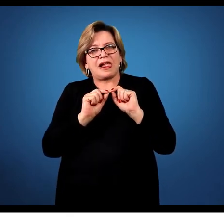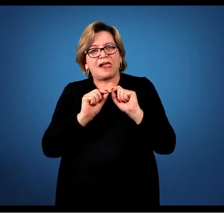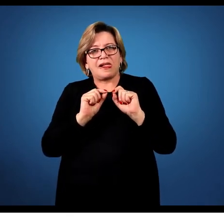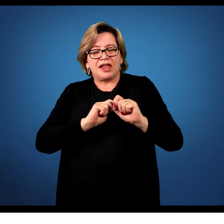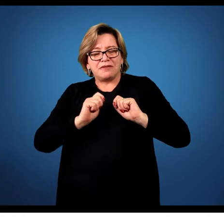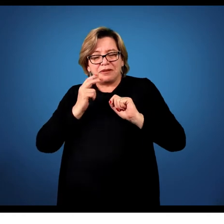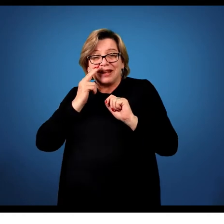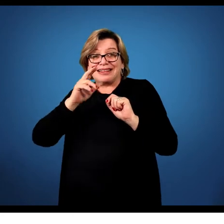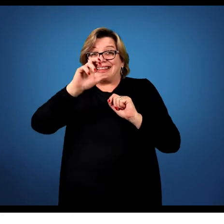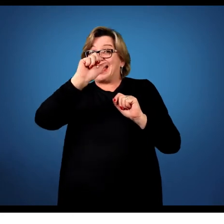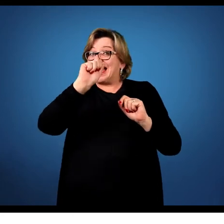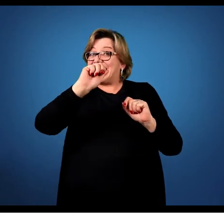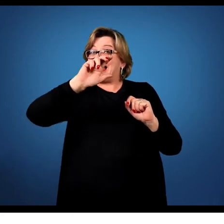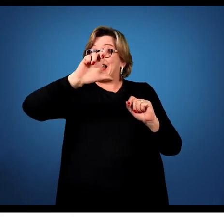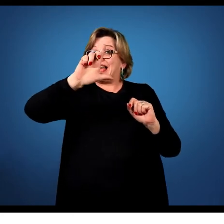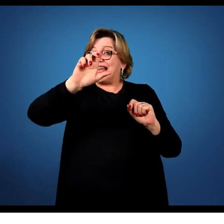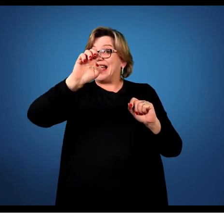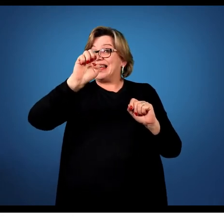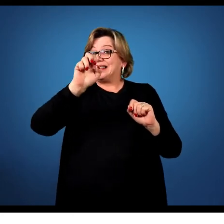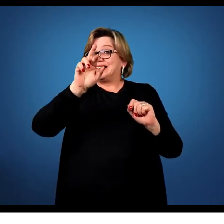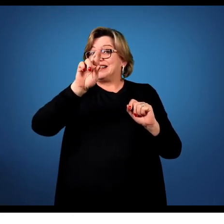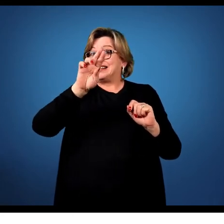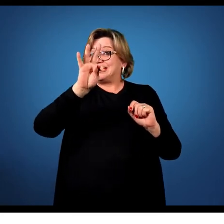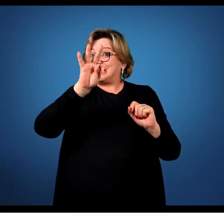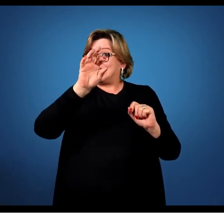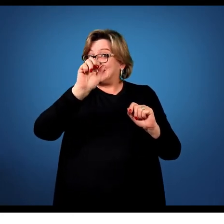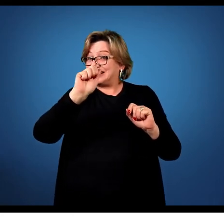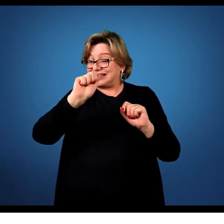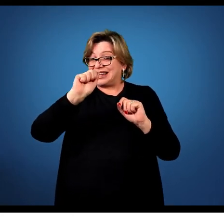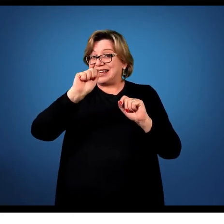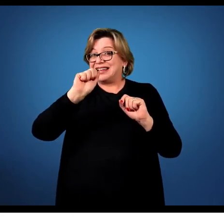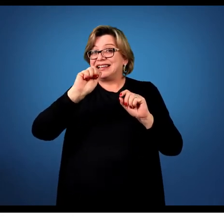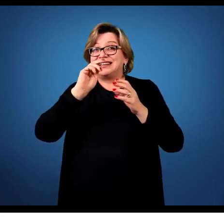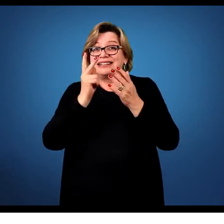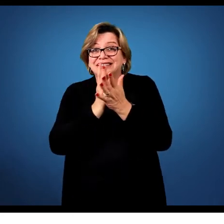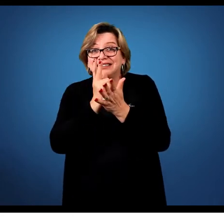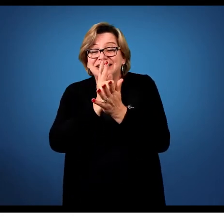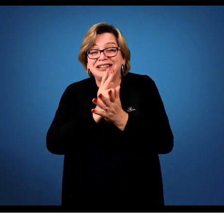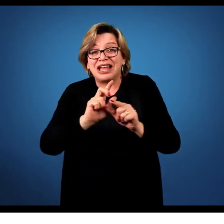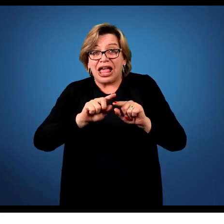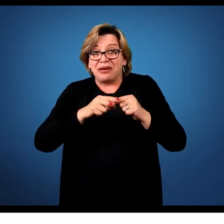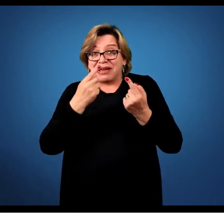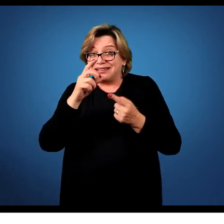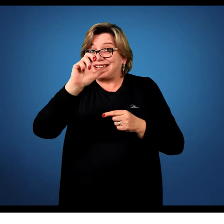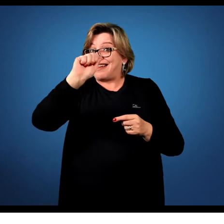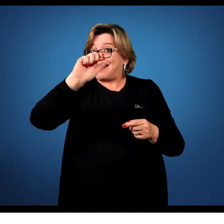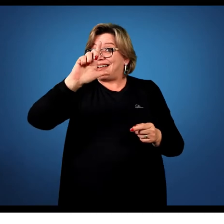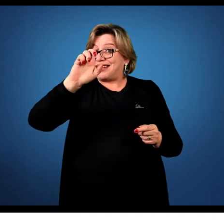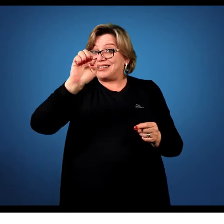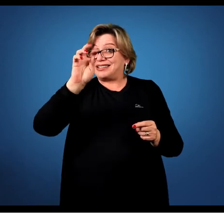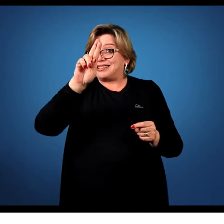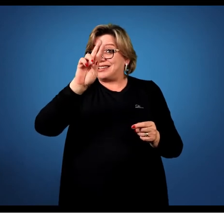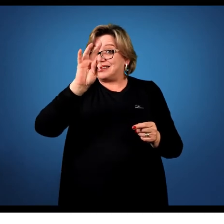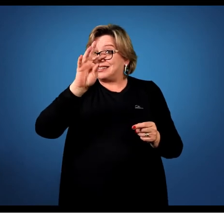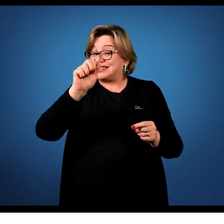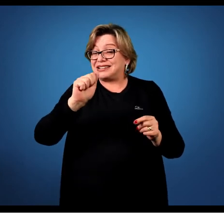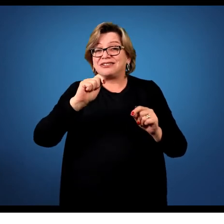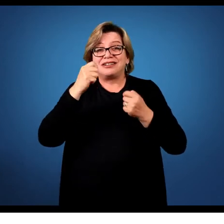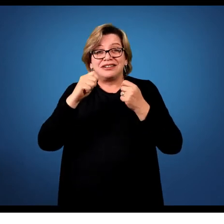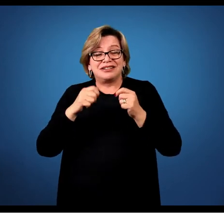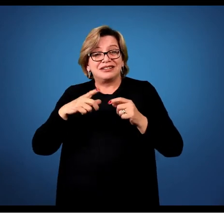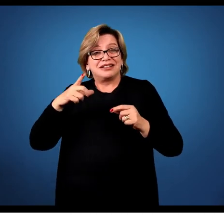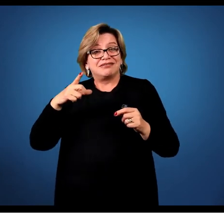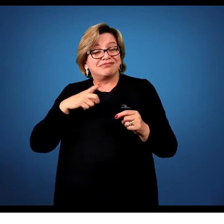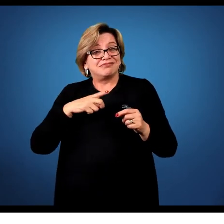alerta. Eu estou em alerta para que a coisa aconteça. Mas esse alerta, ele também tem que vir um alerta